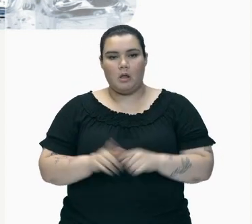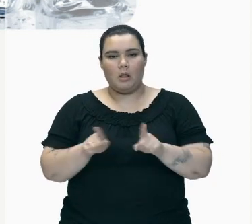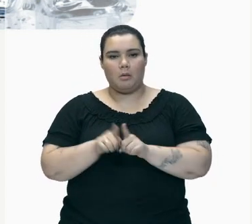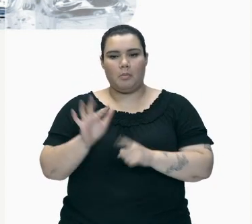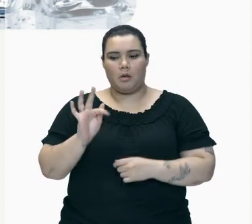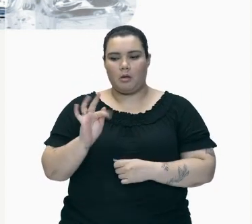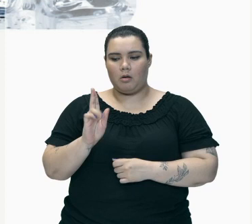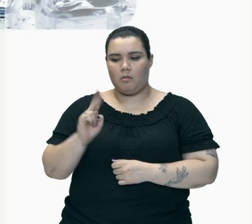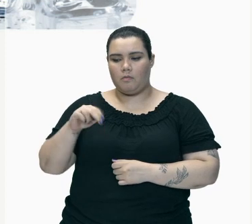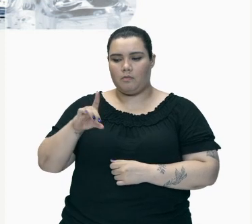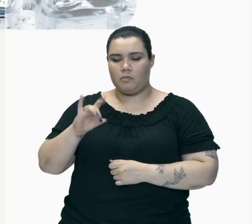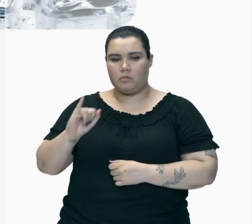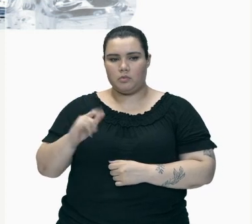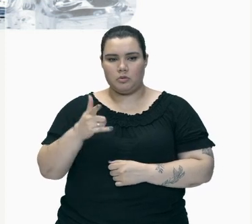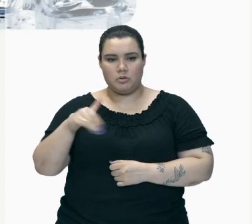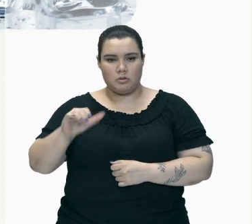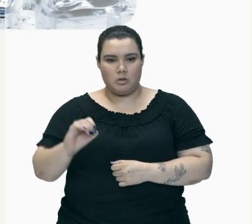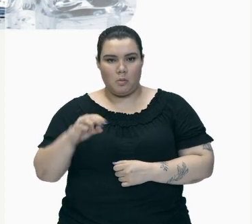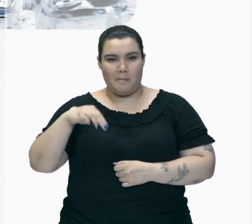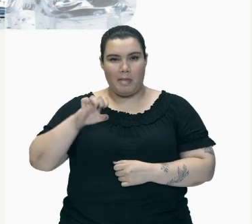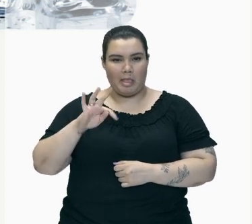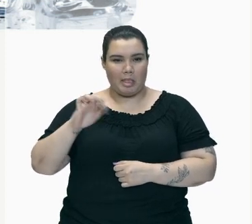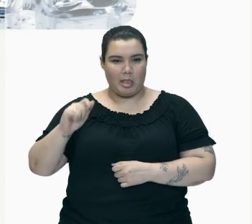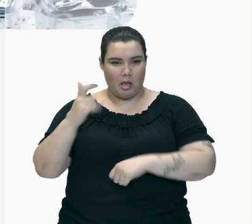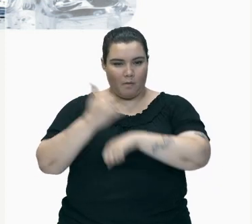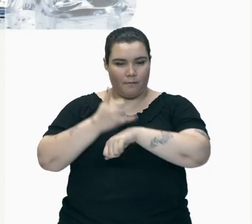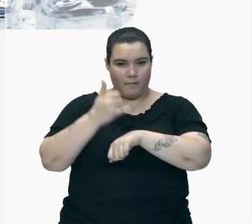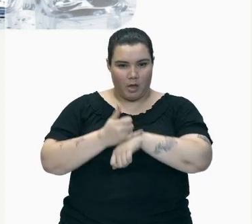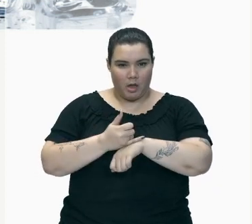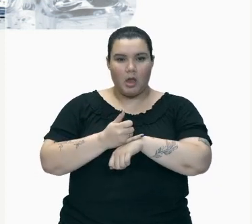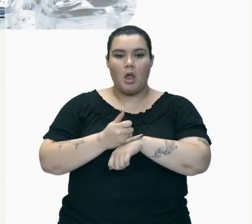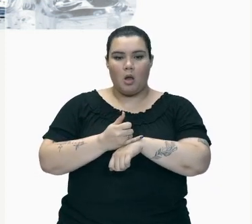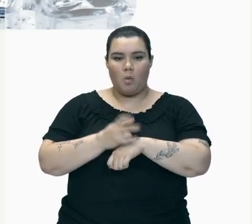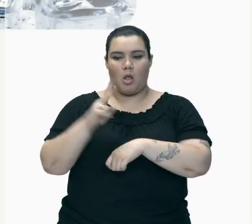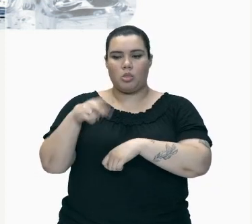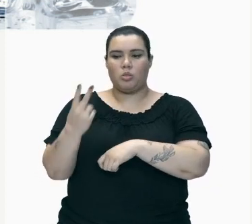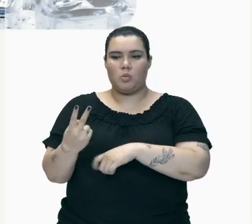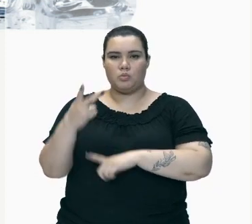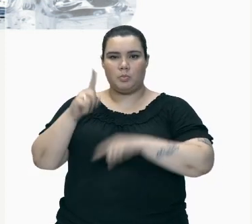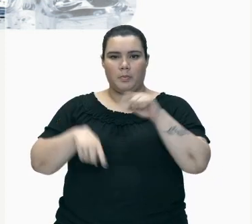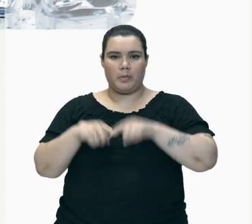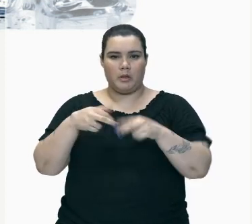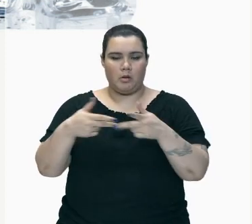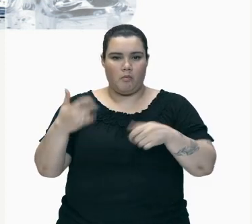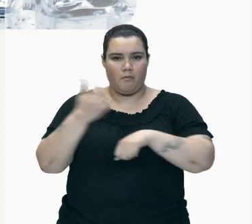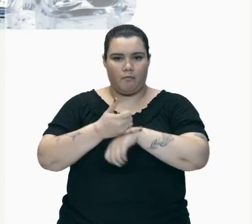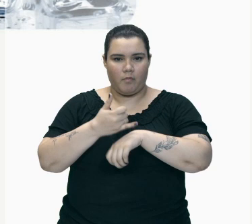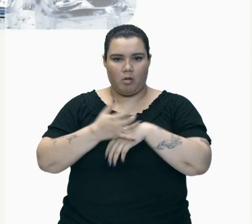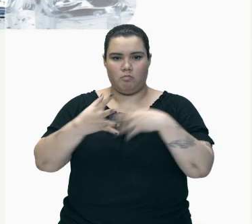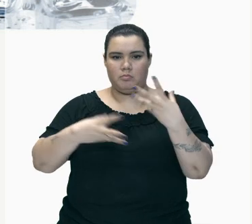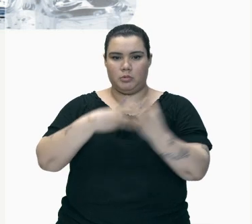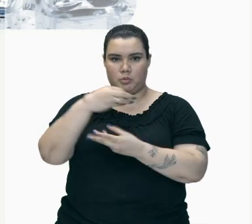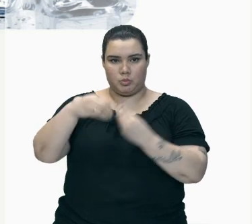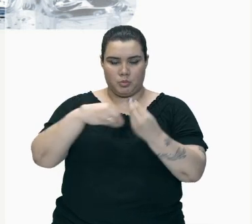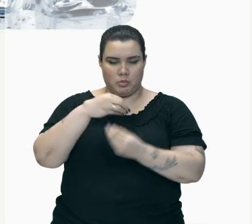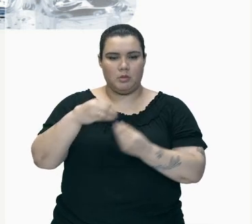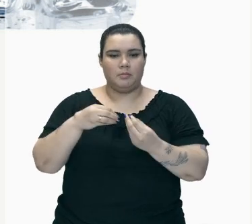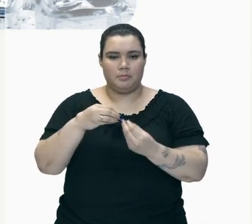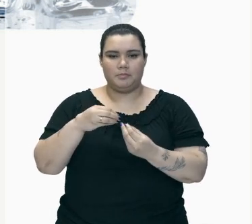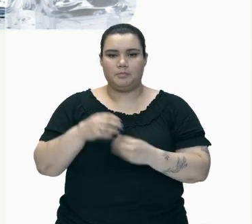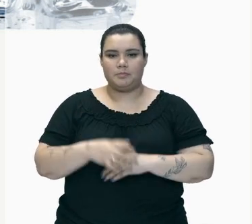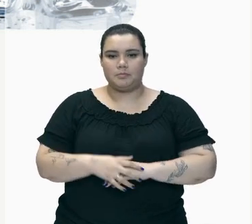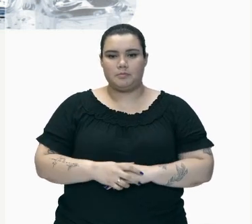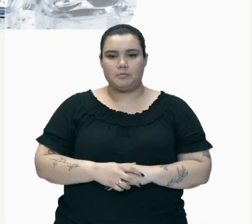É quando A gente pega Dois metais E eles vão Se juntar Tá Então eles vão Se juntar Aqui Dois